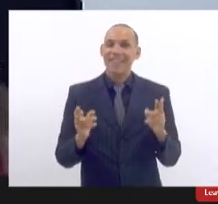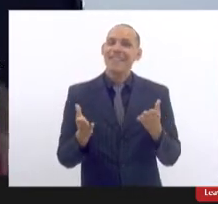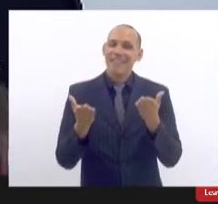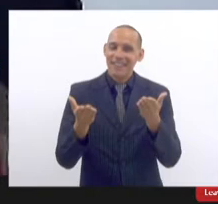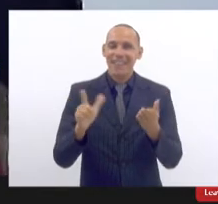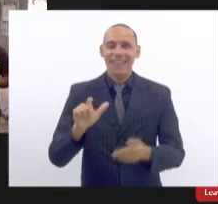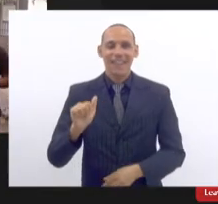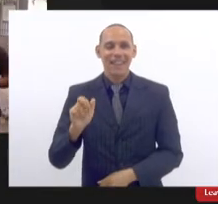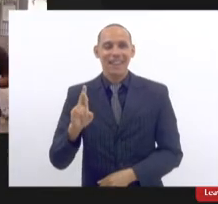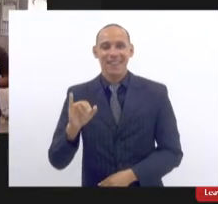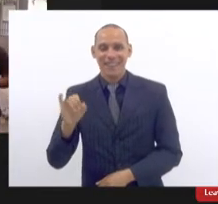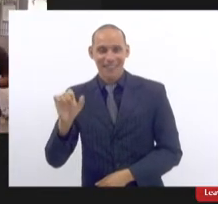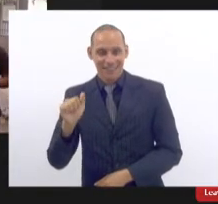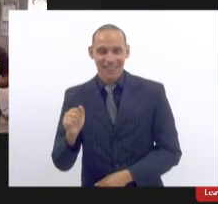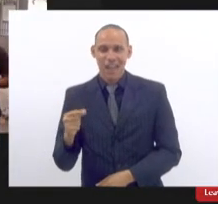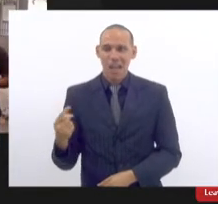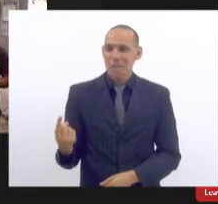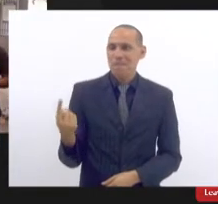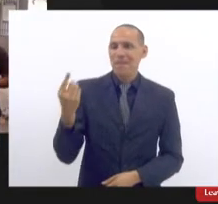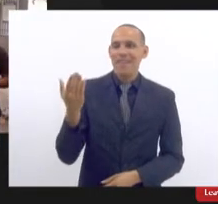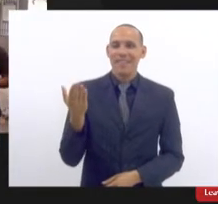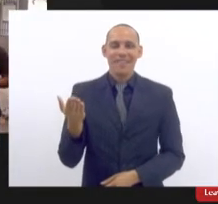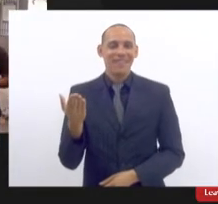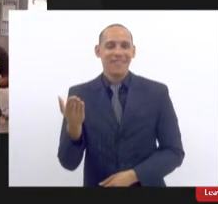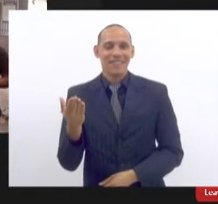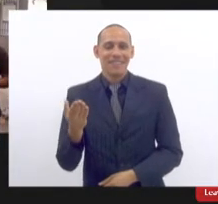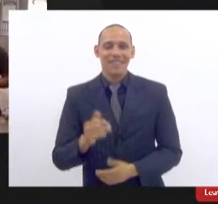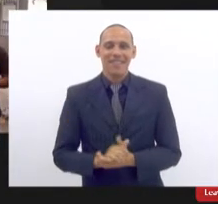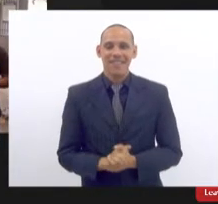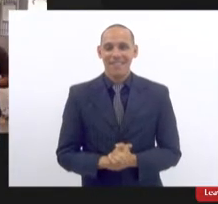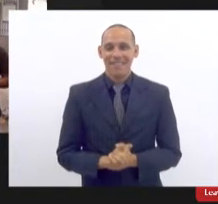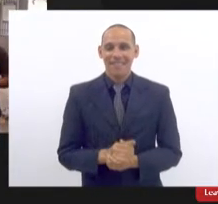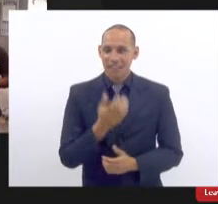Larissa de Almeida, uma pioneira nessa questão.